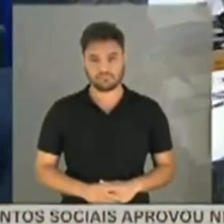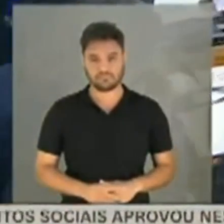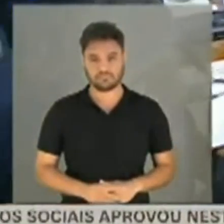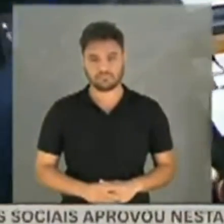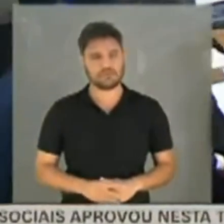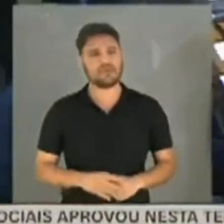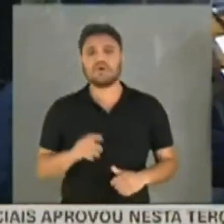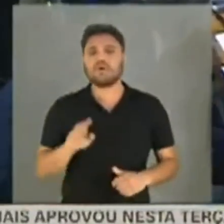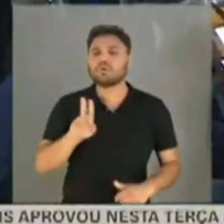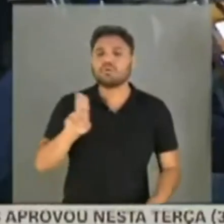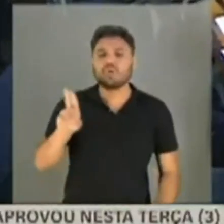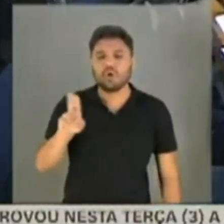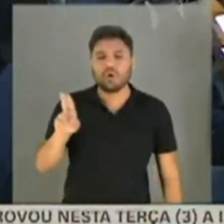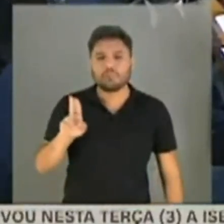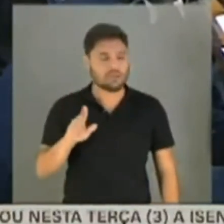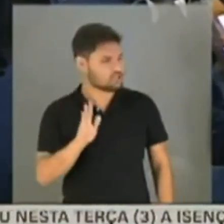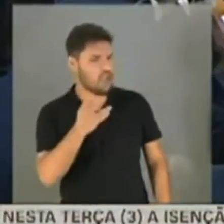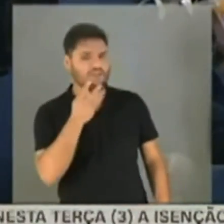O senhor pode se identificar?